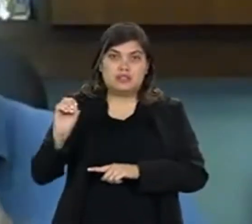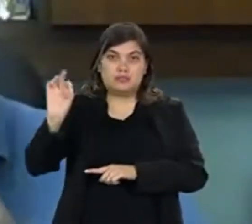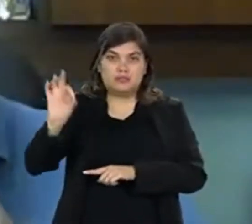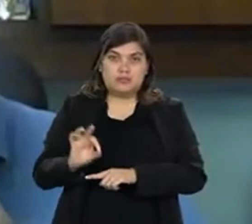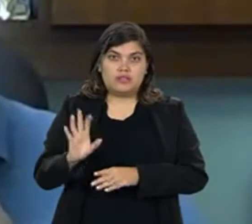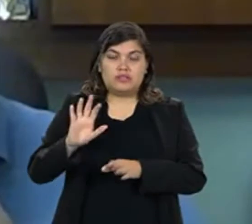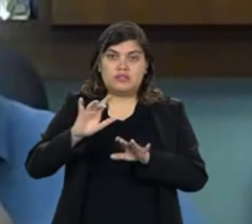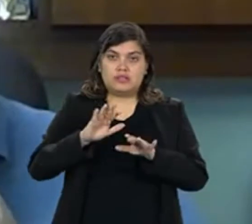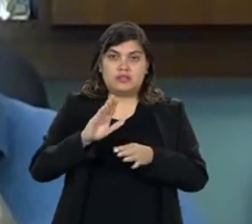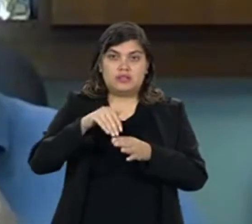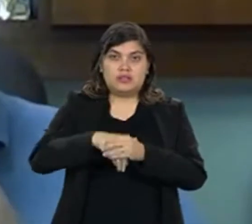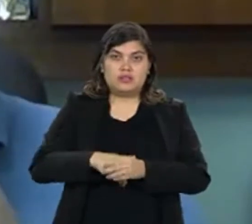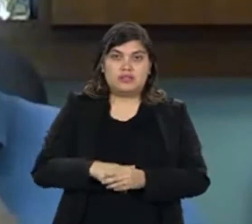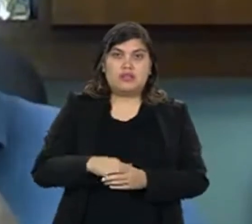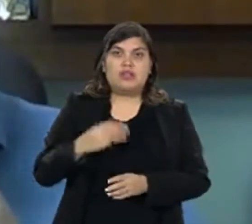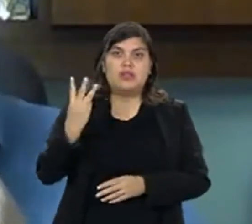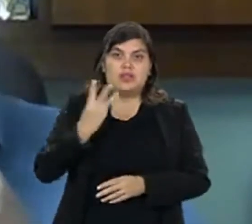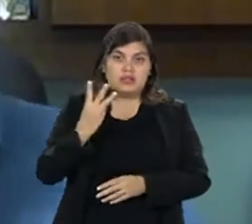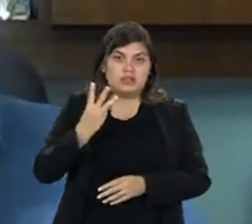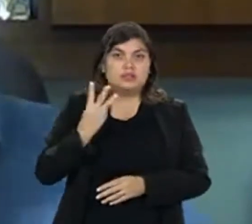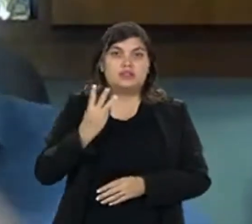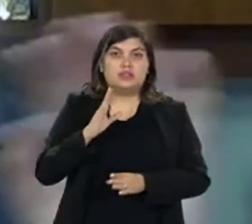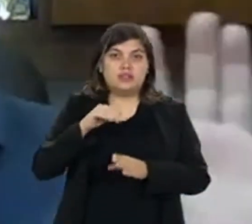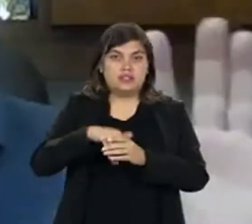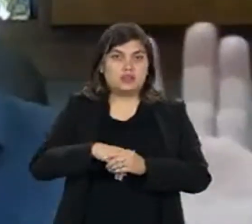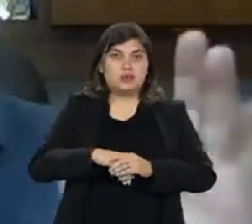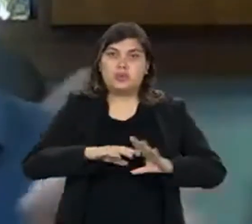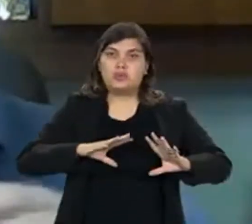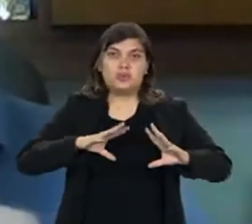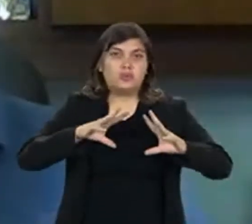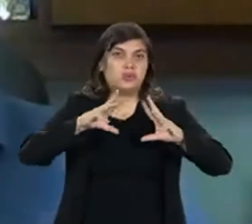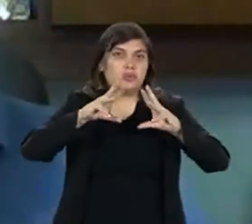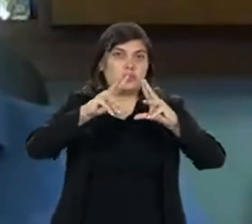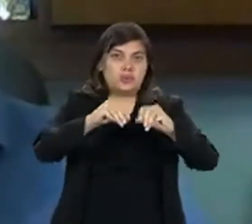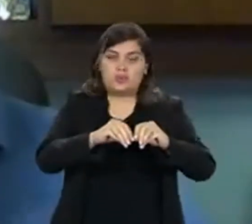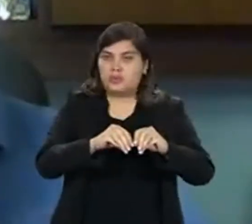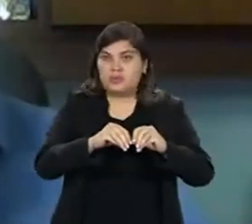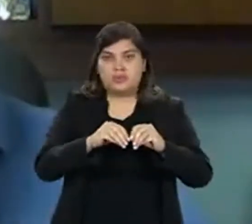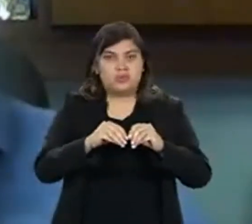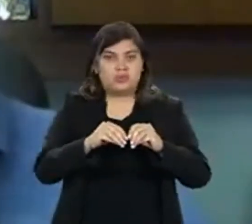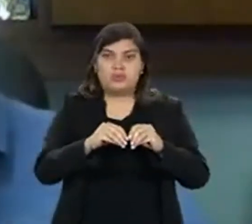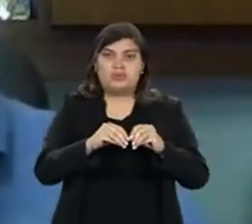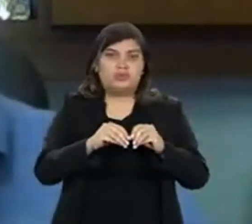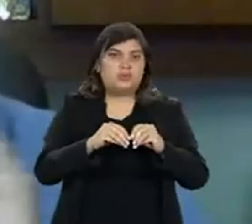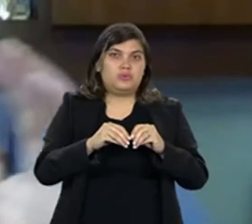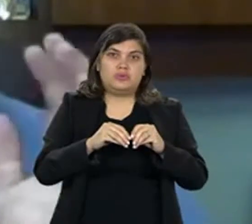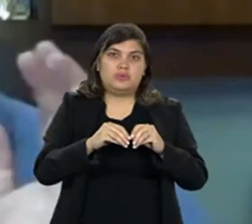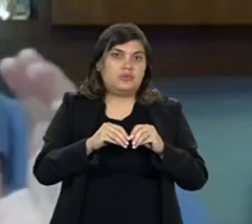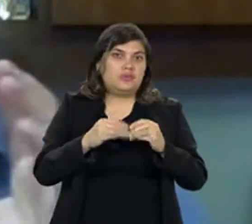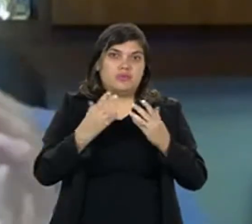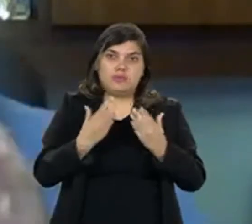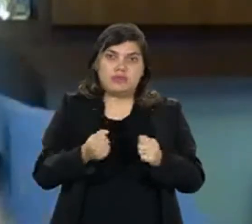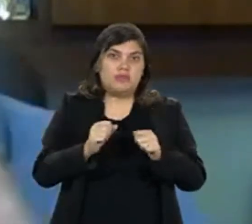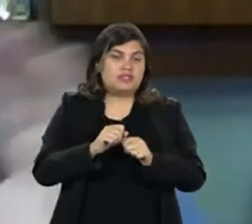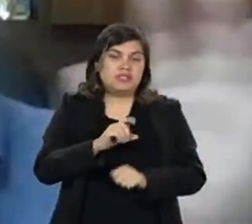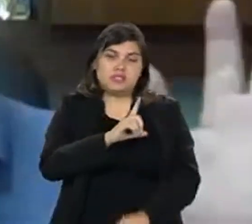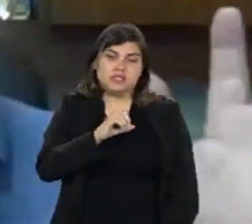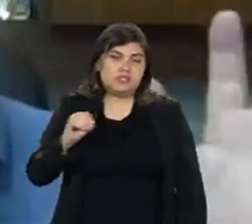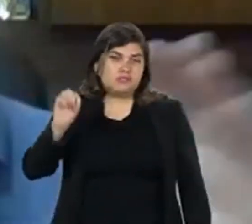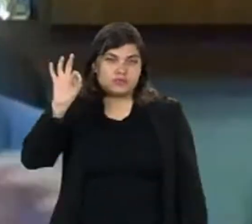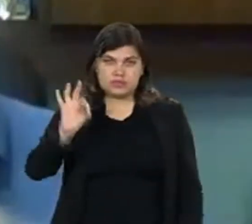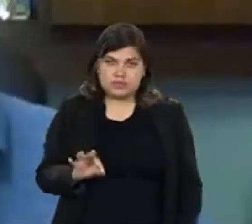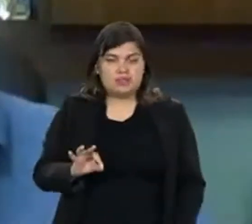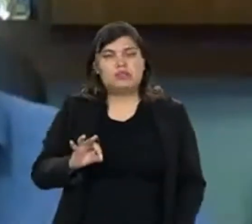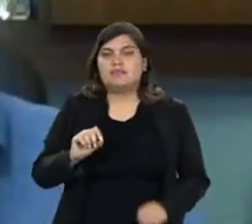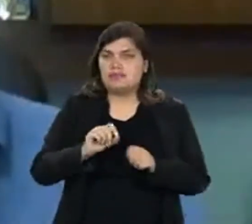100% de urna eletrônica. Na terceira eleição, o então presidente do TS falou, não vou